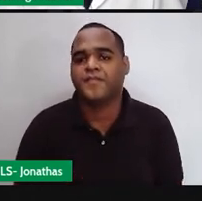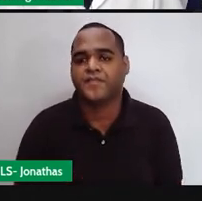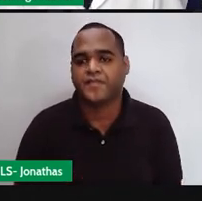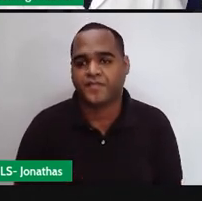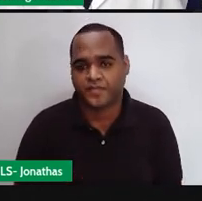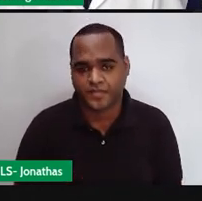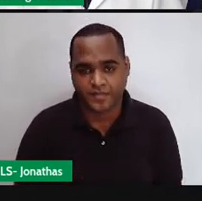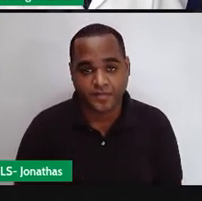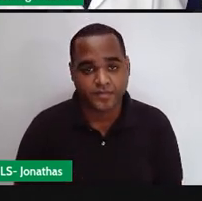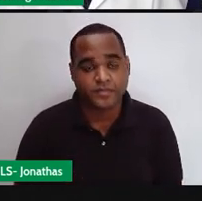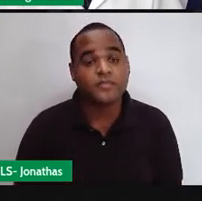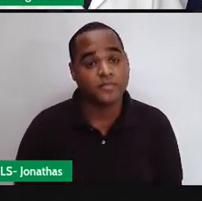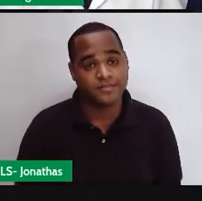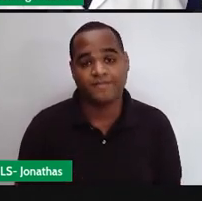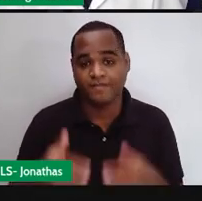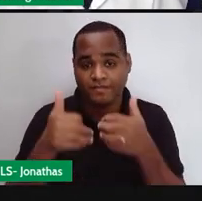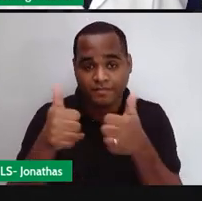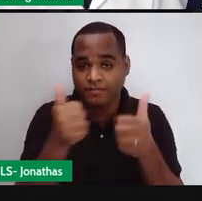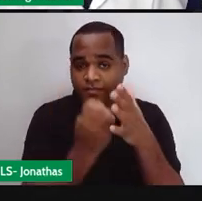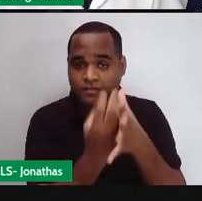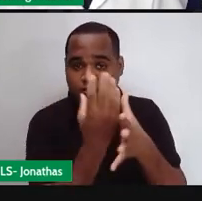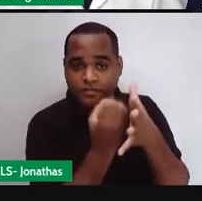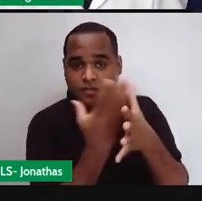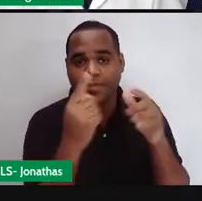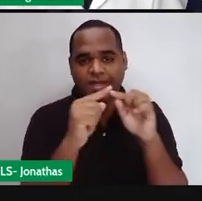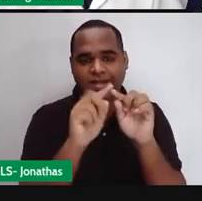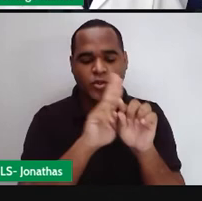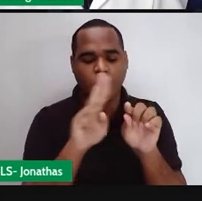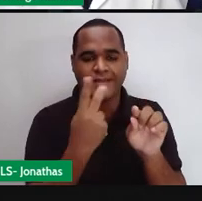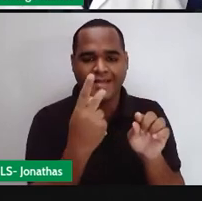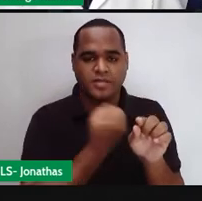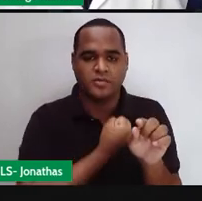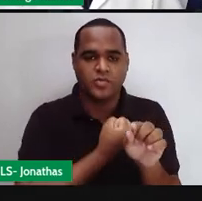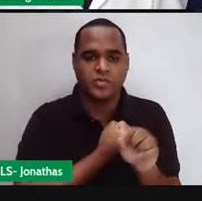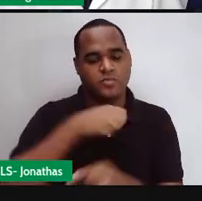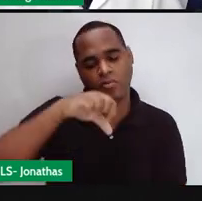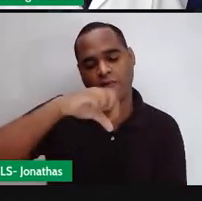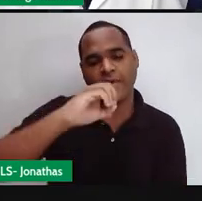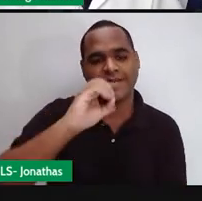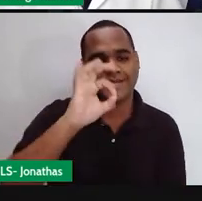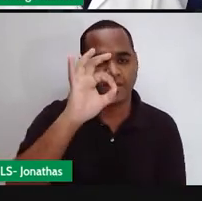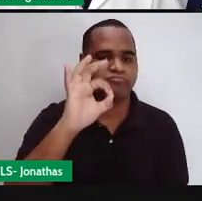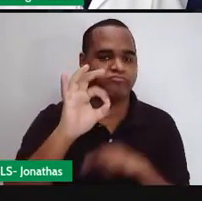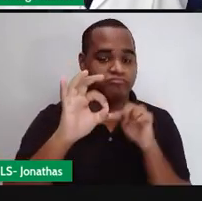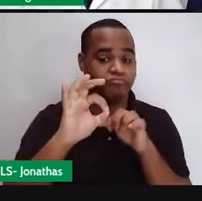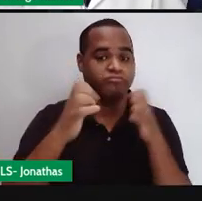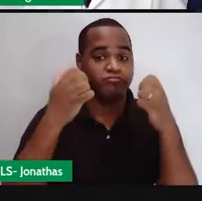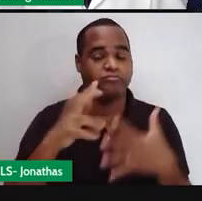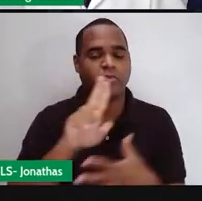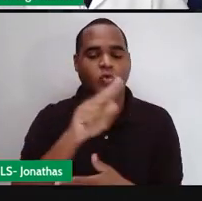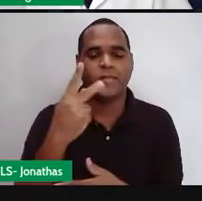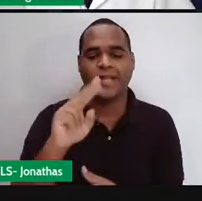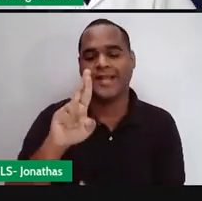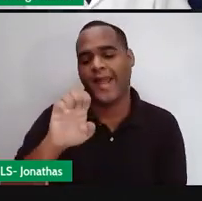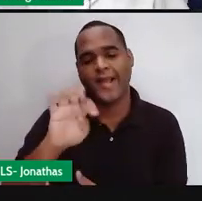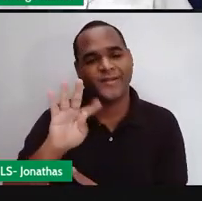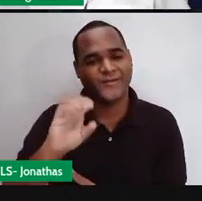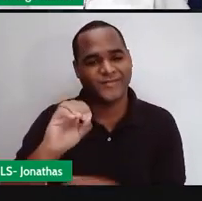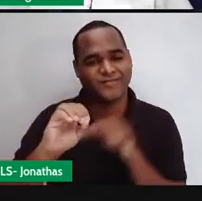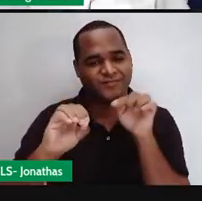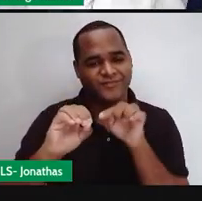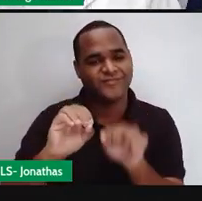Opa! Que bacana! Apareceu, ó, o ângulozinho ali. 90 graus. Esse é o chamado ângulo reto.